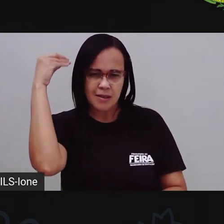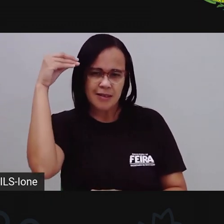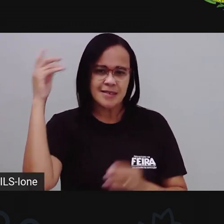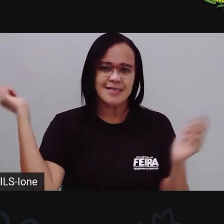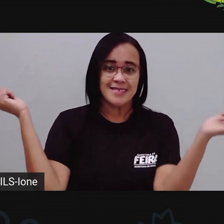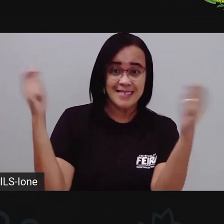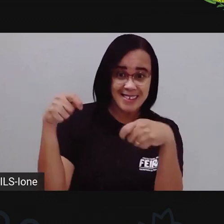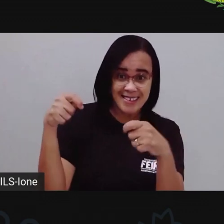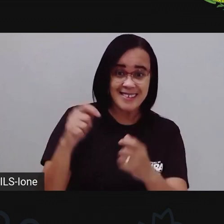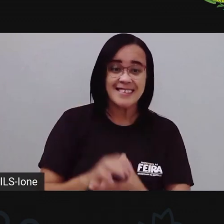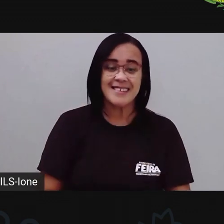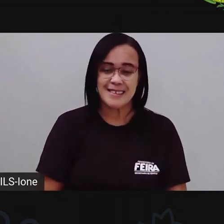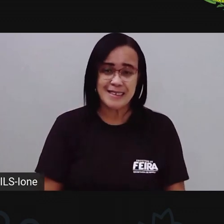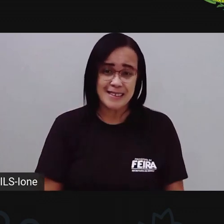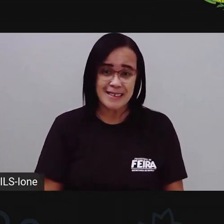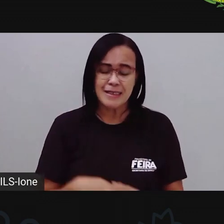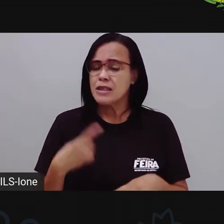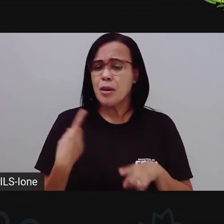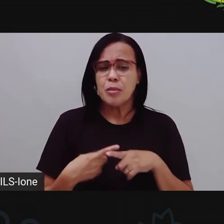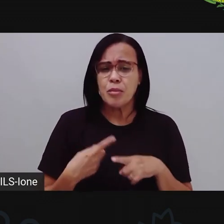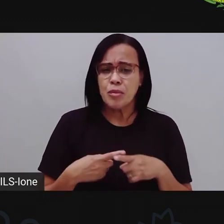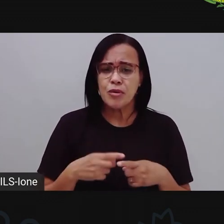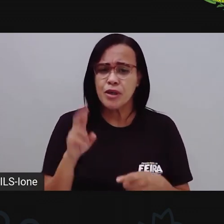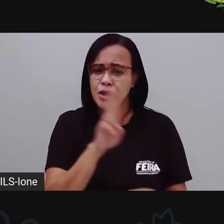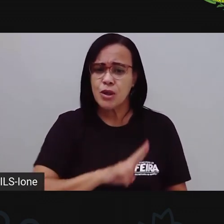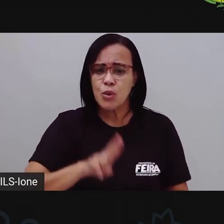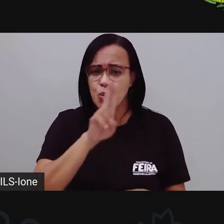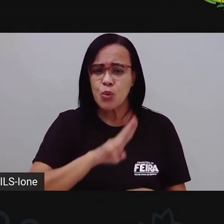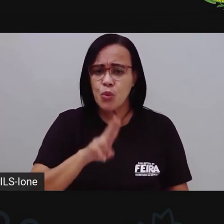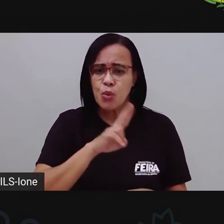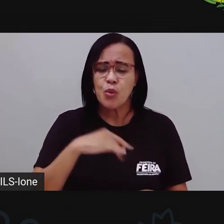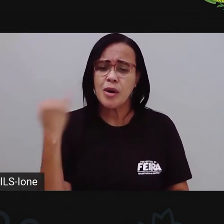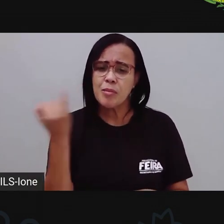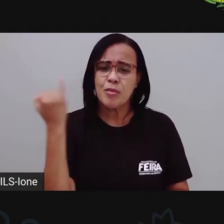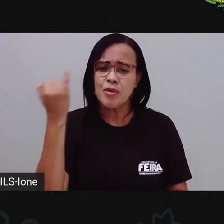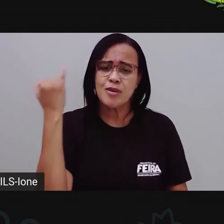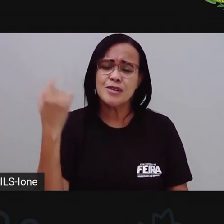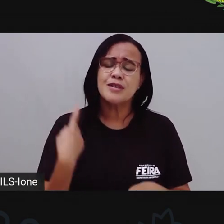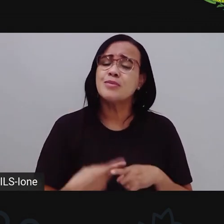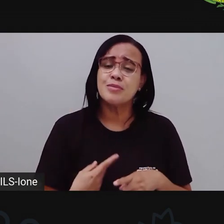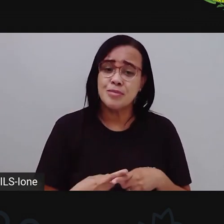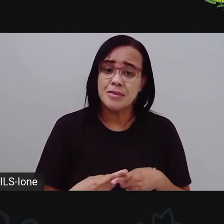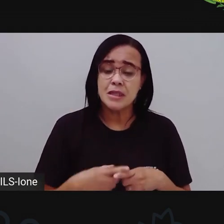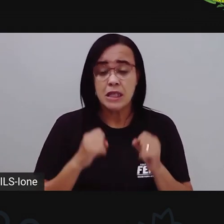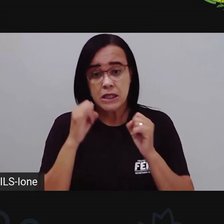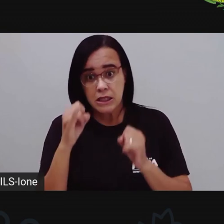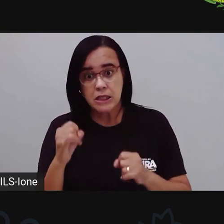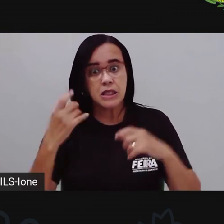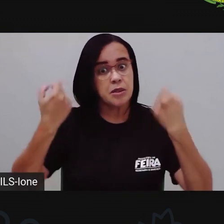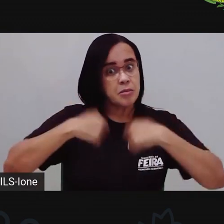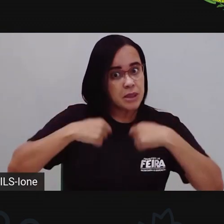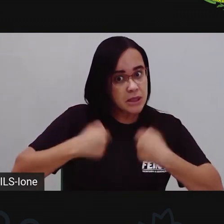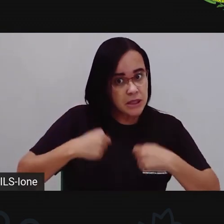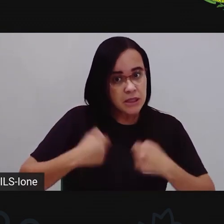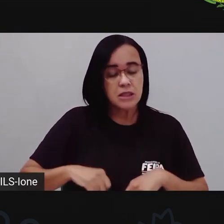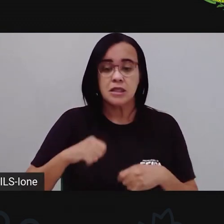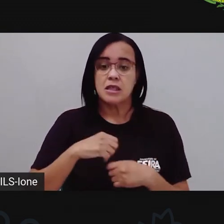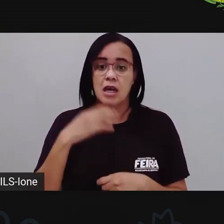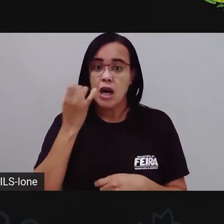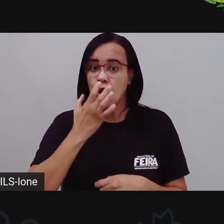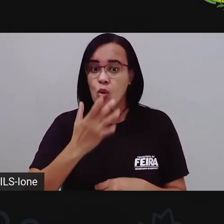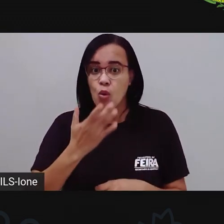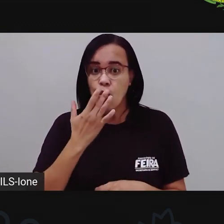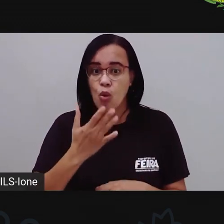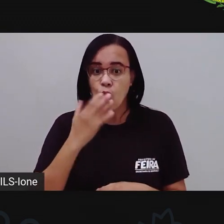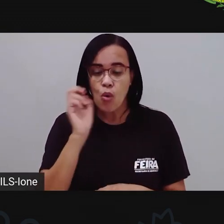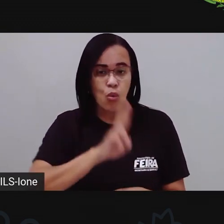Porque, né? Porque será, pro que é útil a gente saber fazer essas misturinhas. Quando houver necessidade de você usar alguma dessas cores e você não tiver em casa,